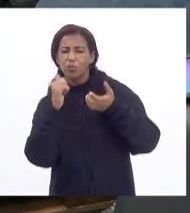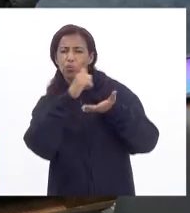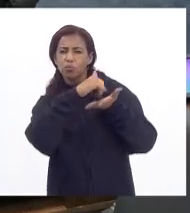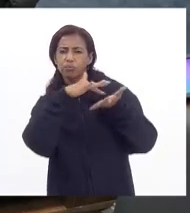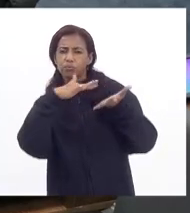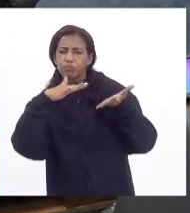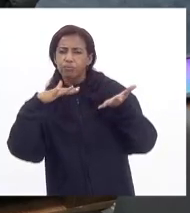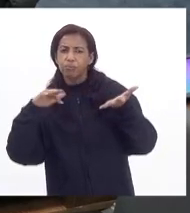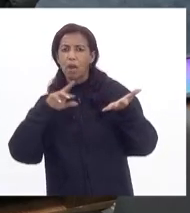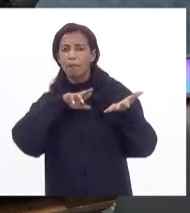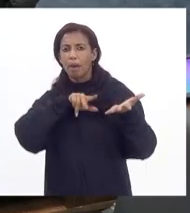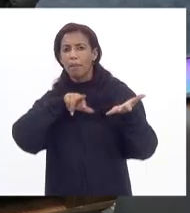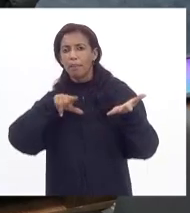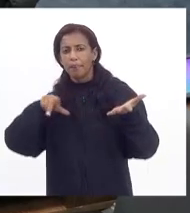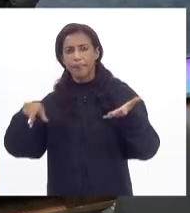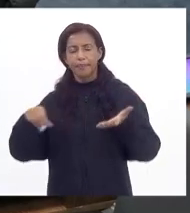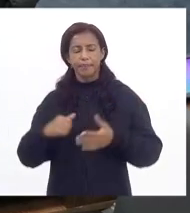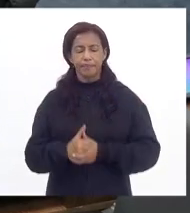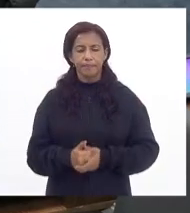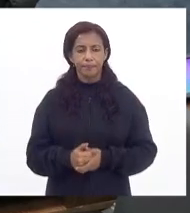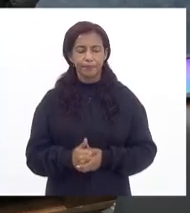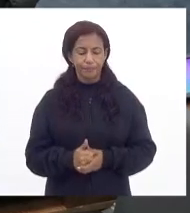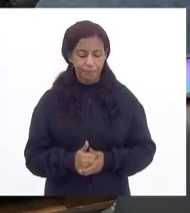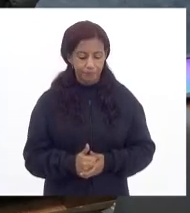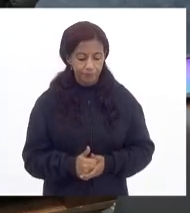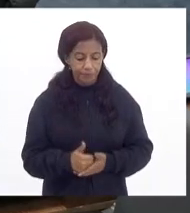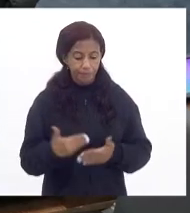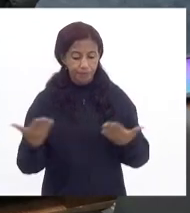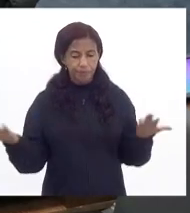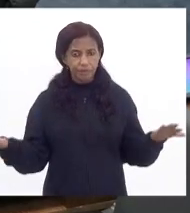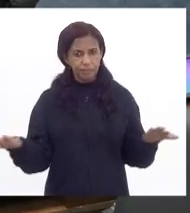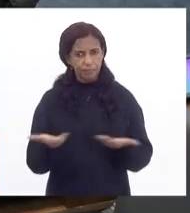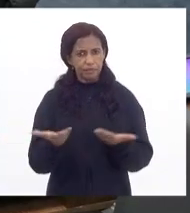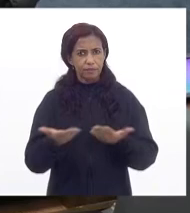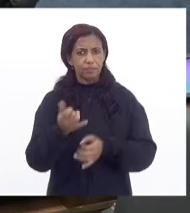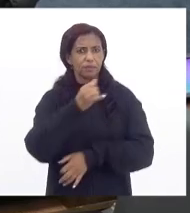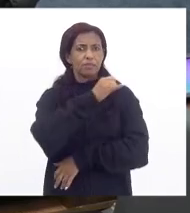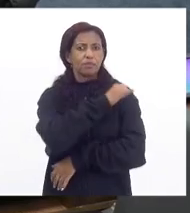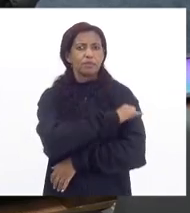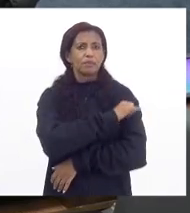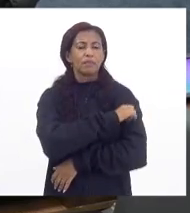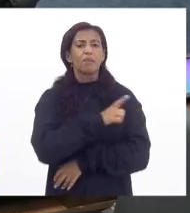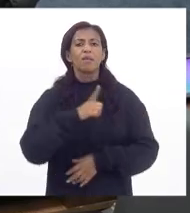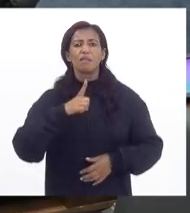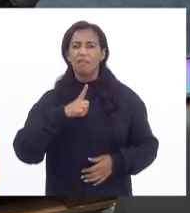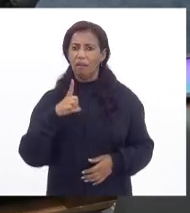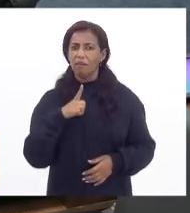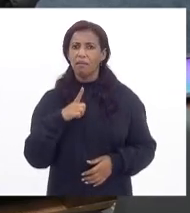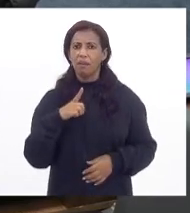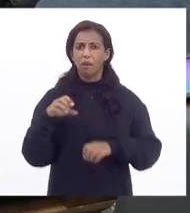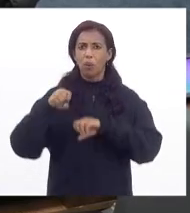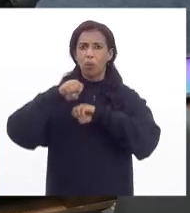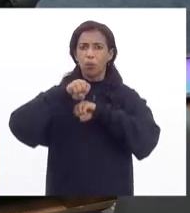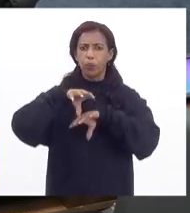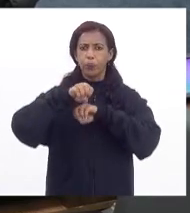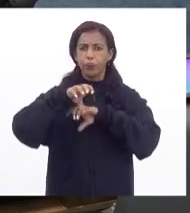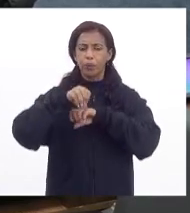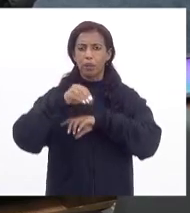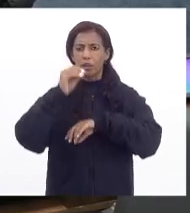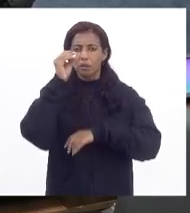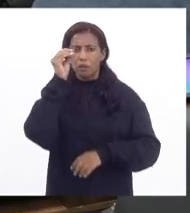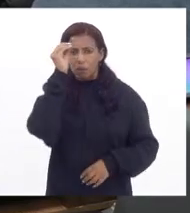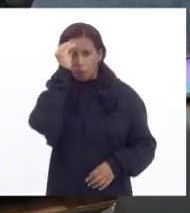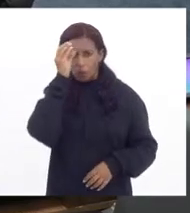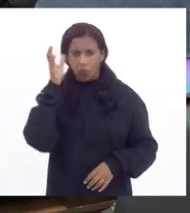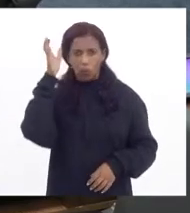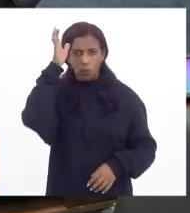variadas. Então, agora, o Rio de Janeiro vai ter o ensino da cultura afro e